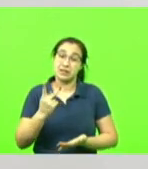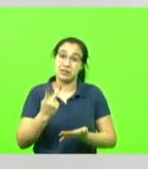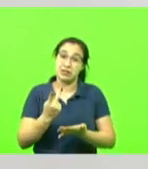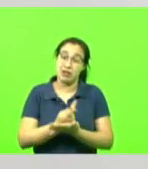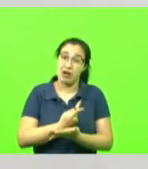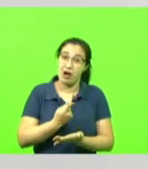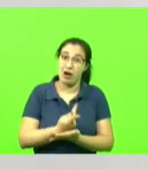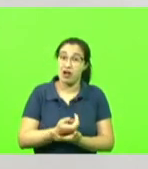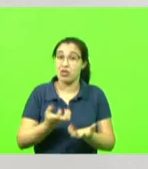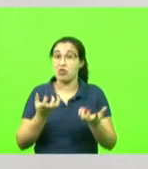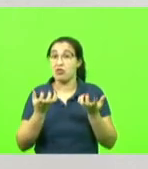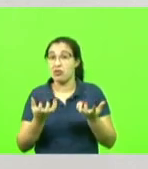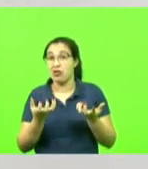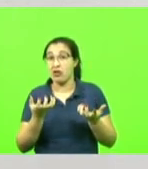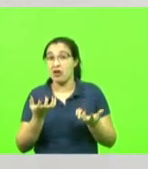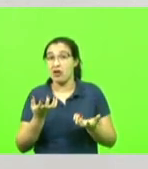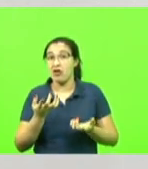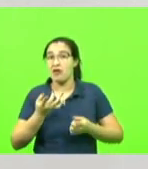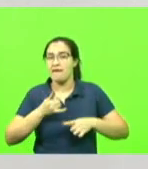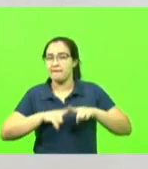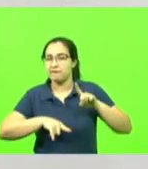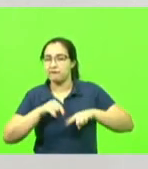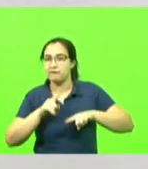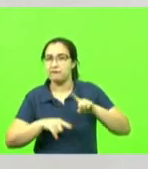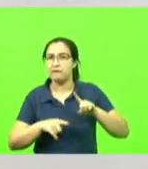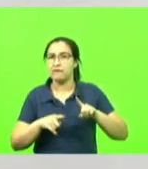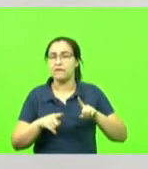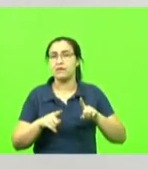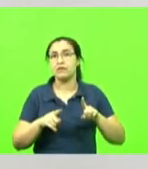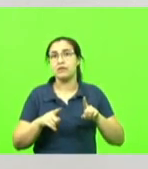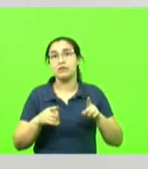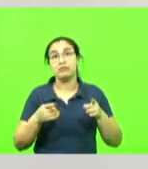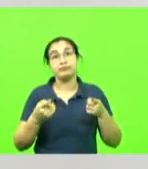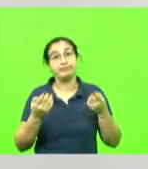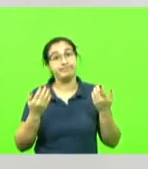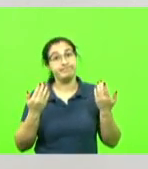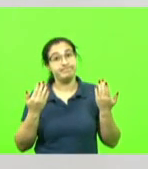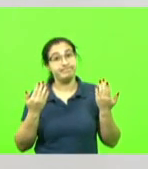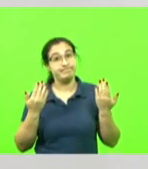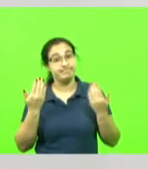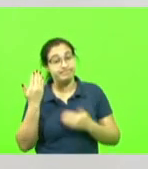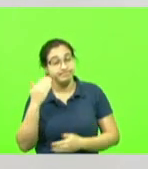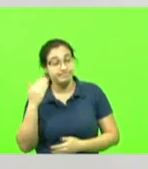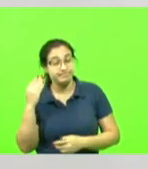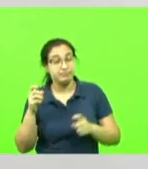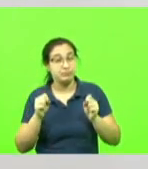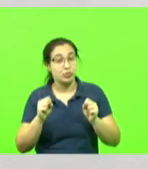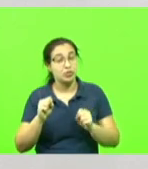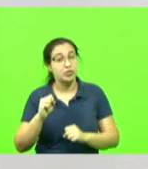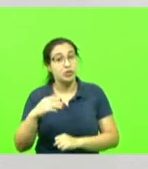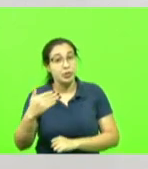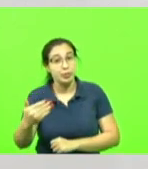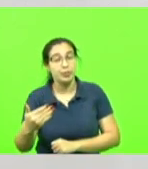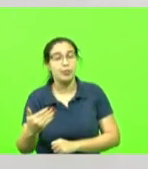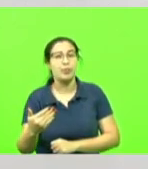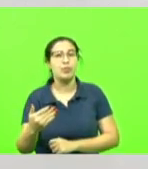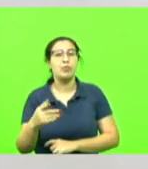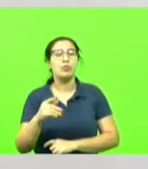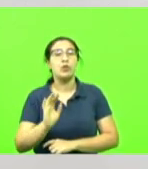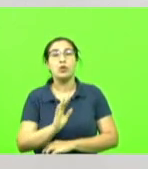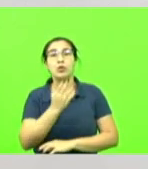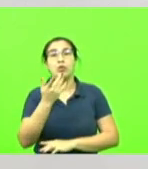fica a critério daqui para frente aqui de quem nos assiste interpretar isso. Porque, posteriormente, deputados,